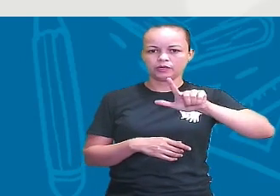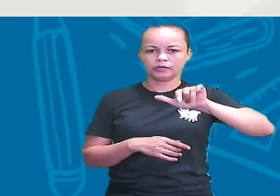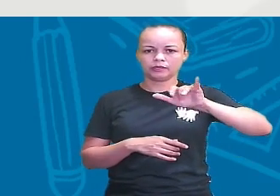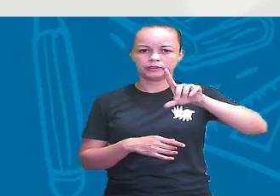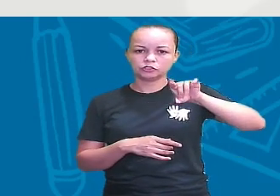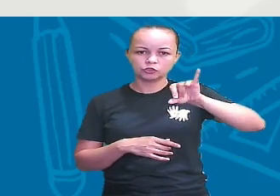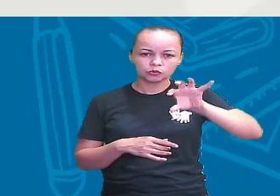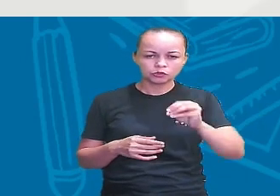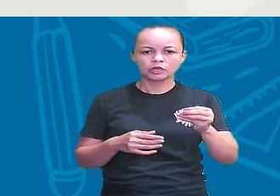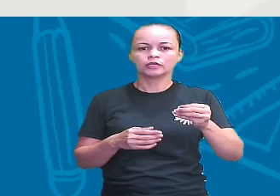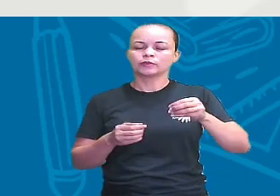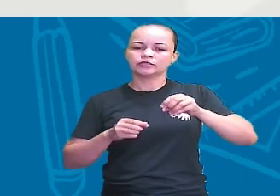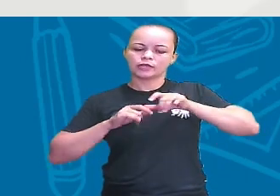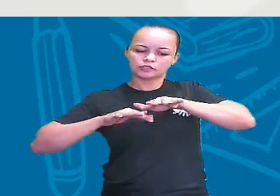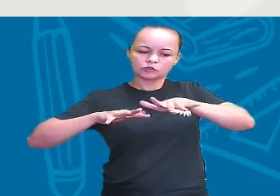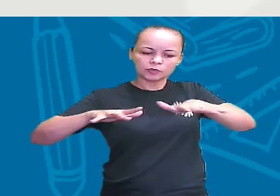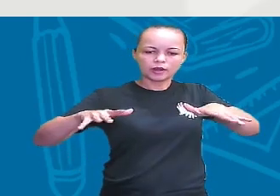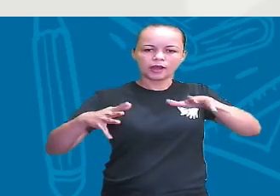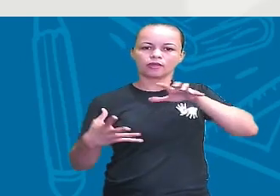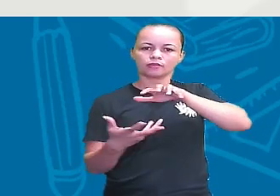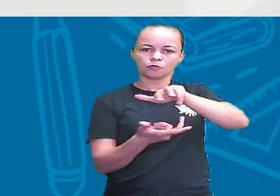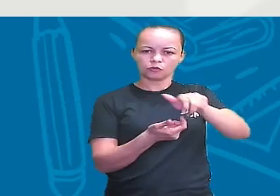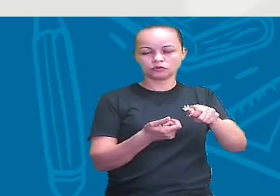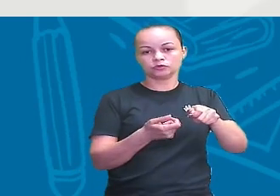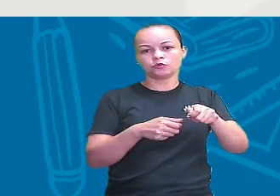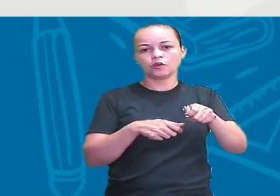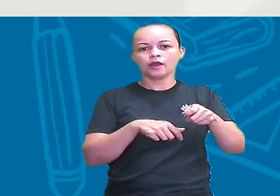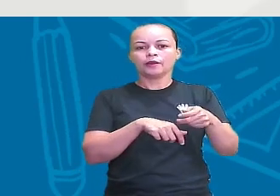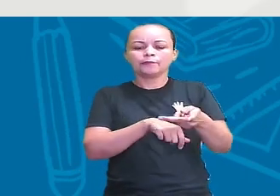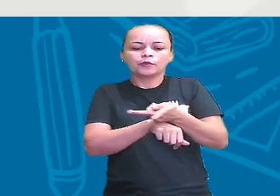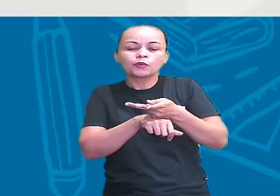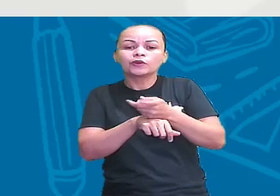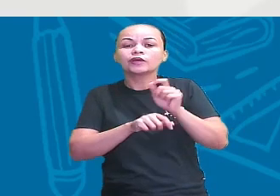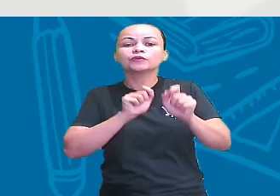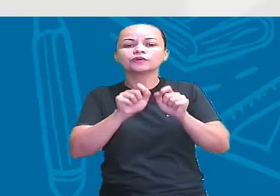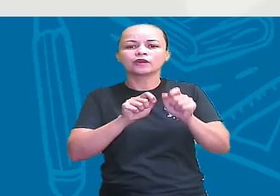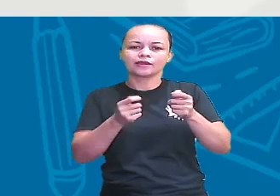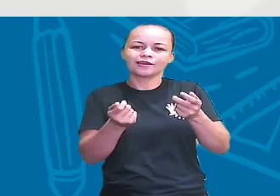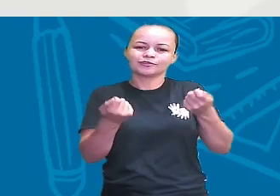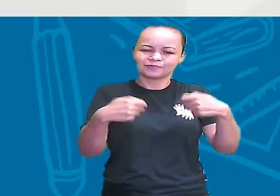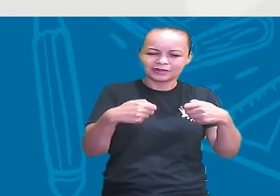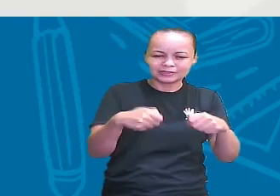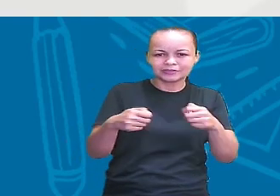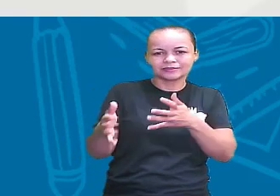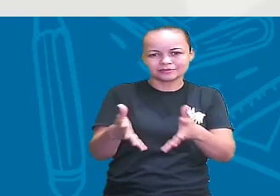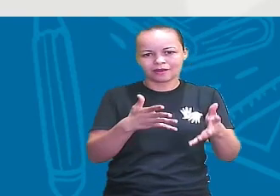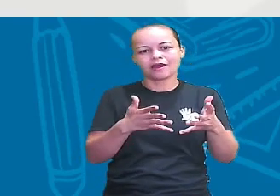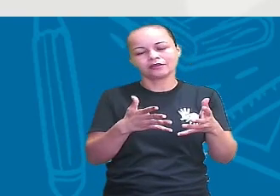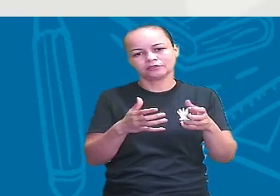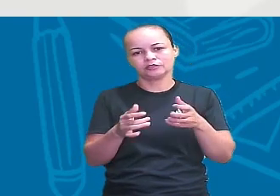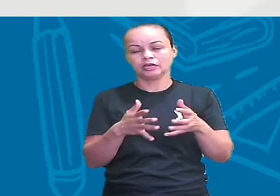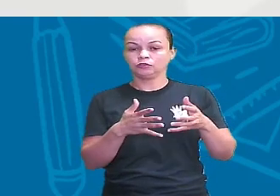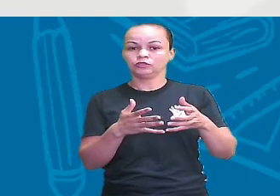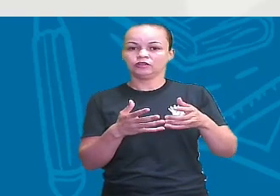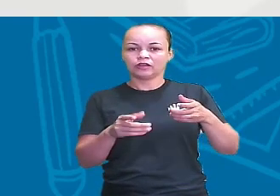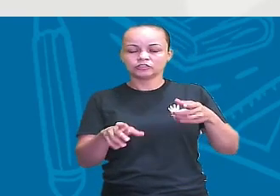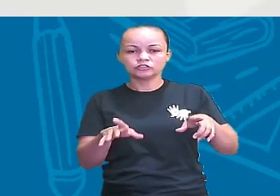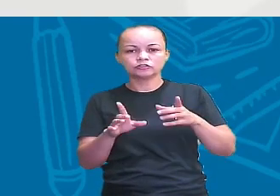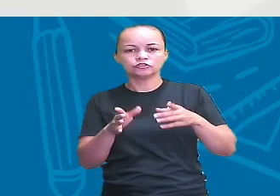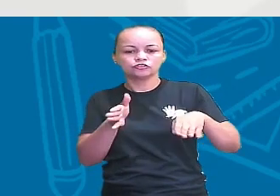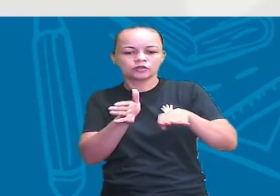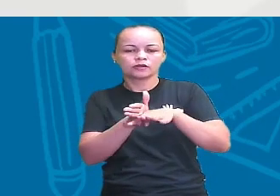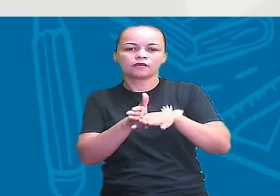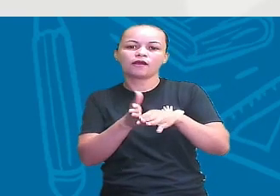no planeta, em busca de suprir as suas necessidades, tá? E aí, um dos locais aonde ele vai chegar é na América, né? No